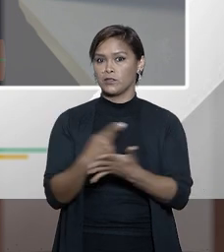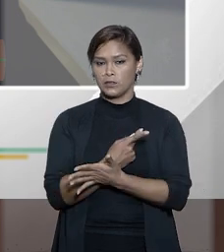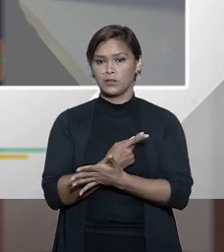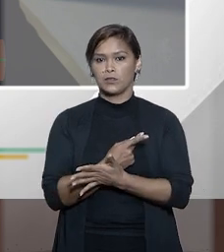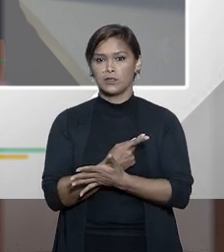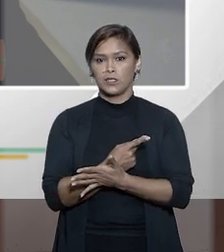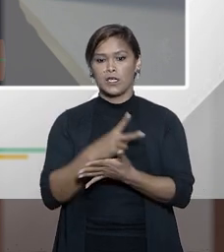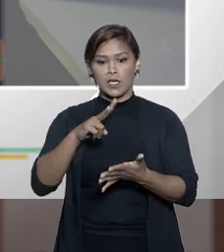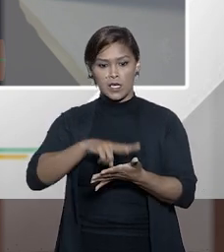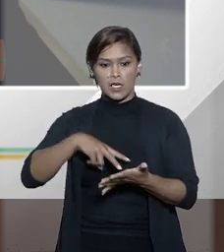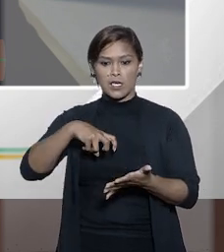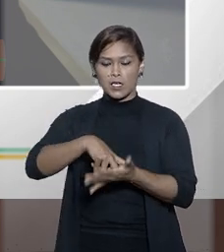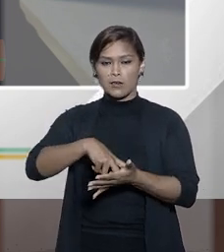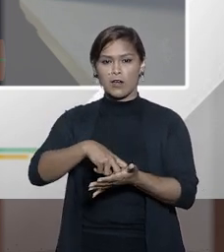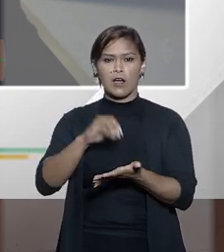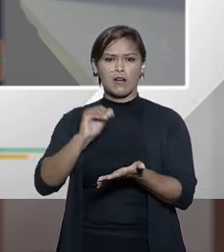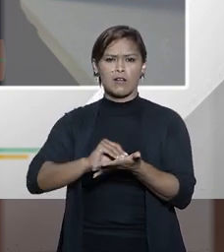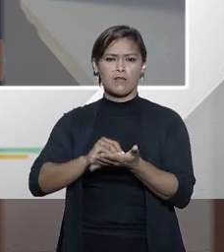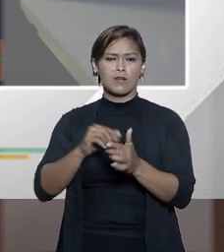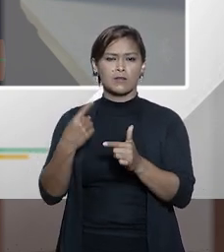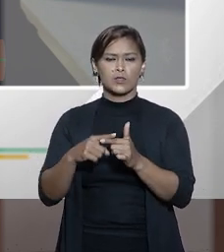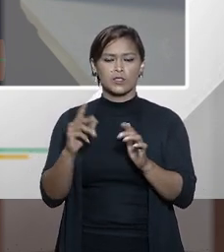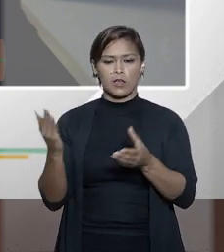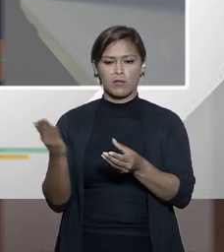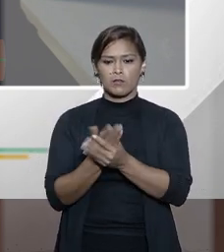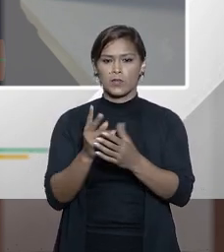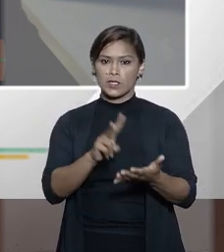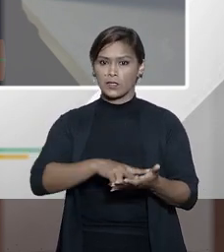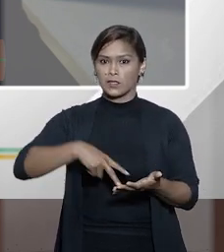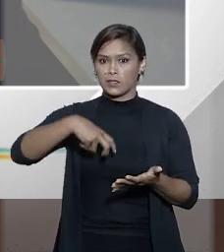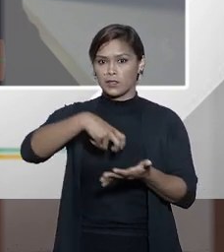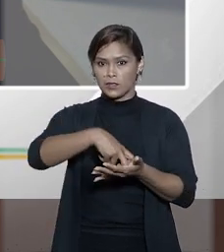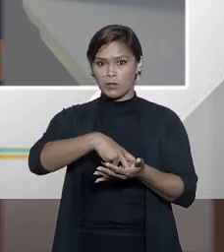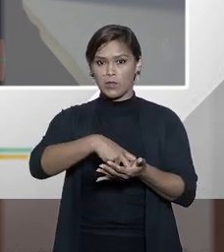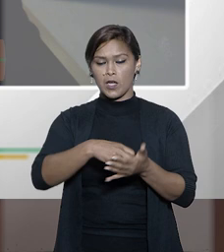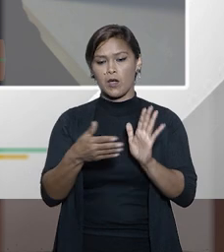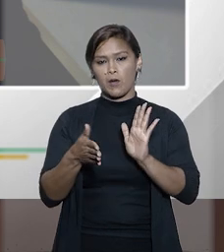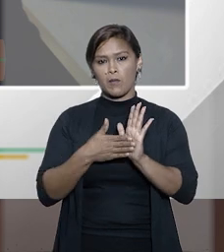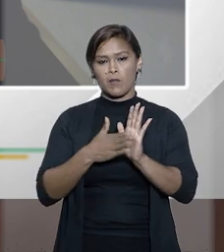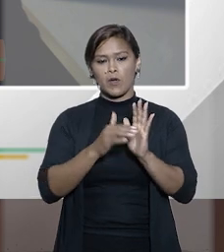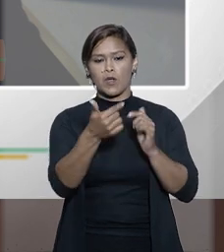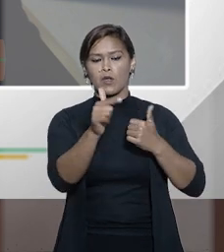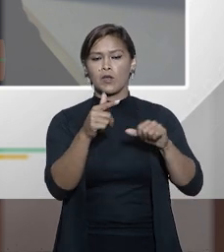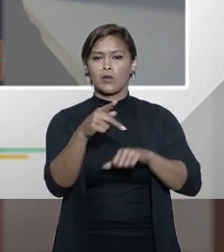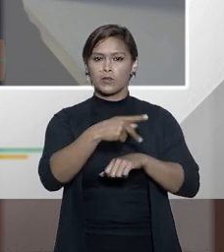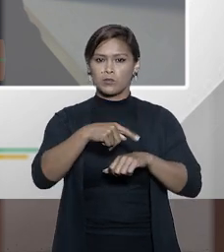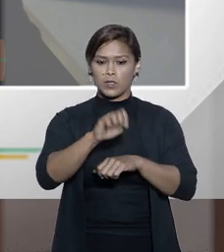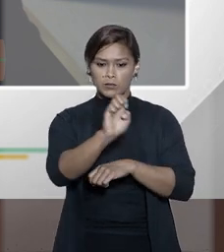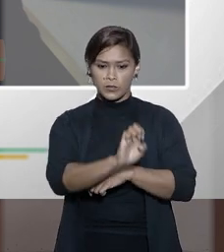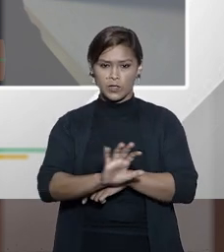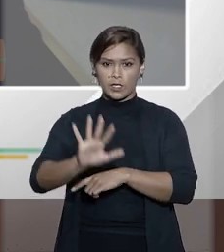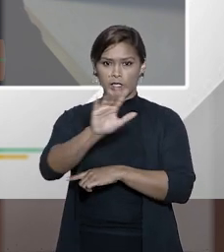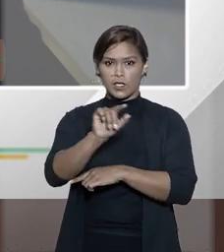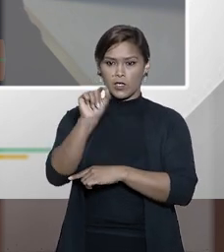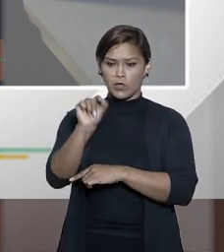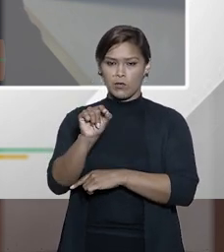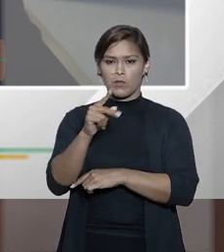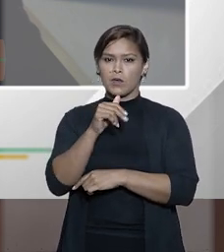e a impunidade pode ocorrer por quê? porque o fato de uma ação penal ser proposta em algum país europeu